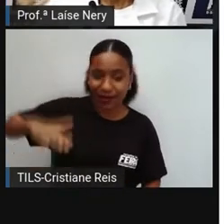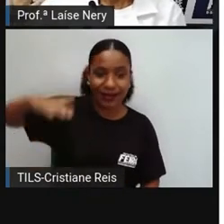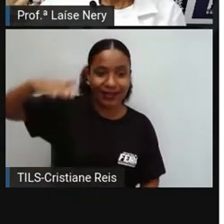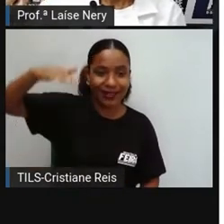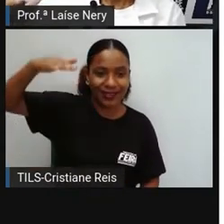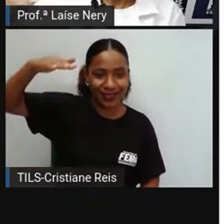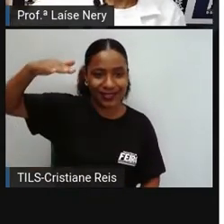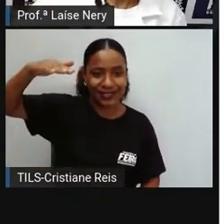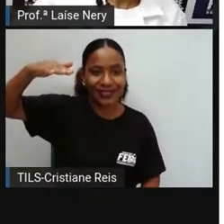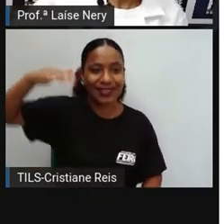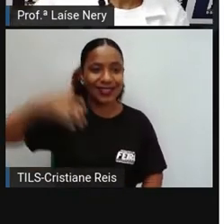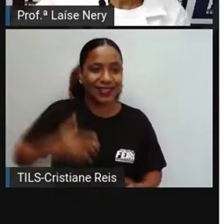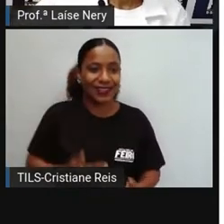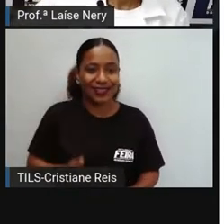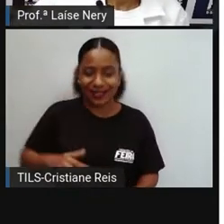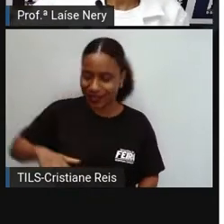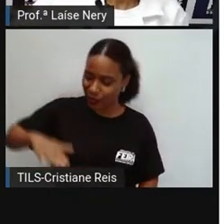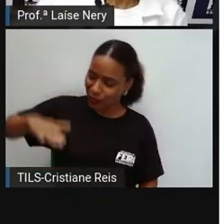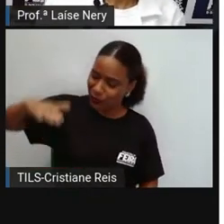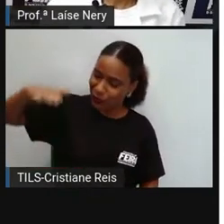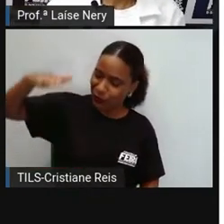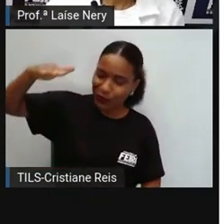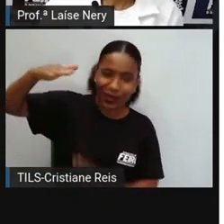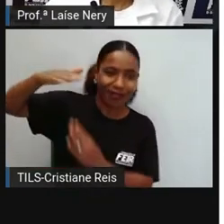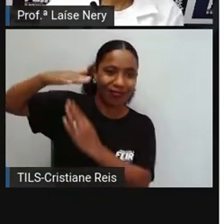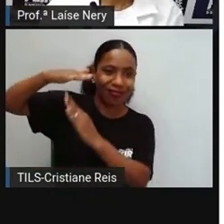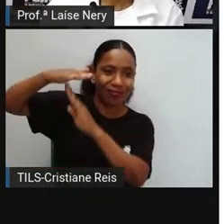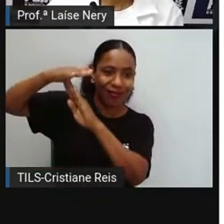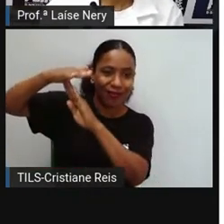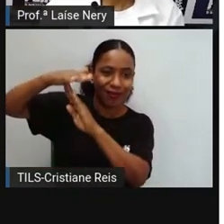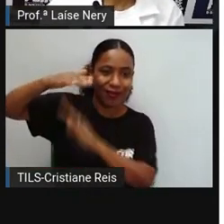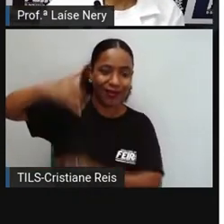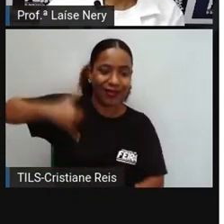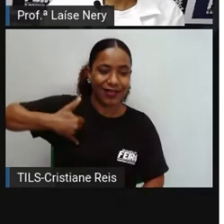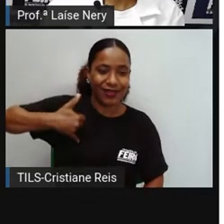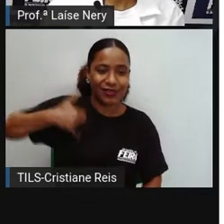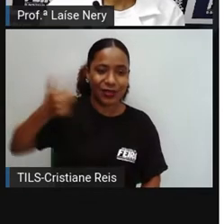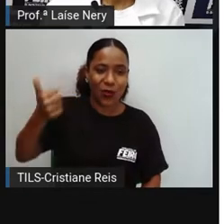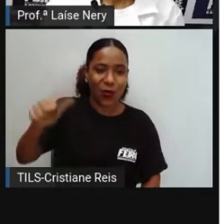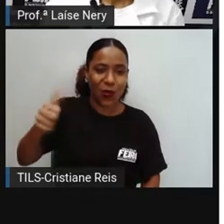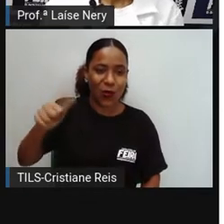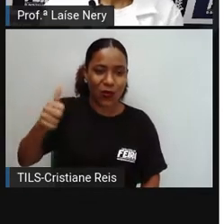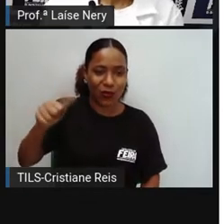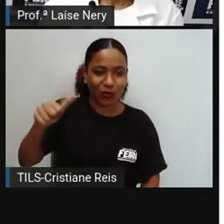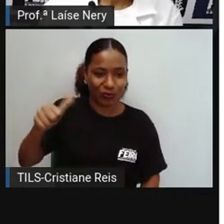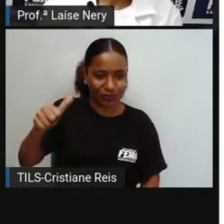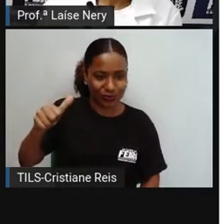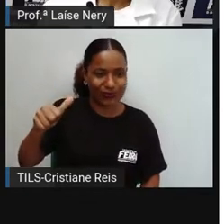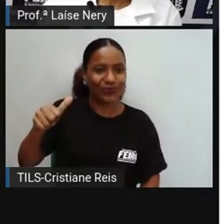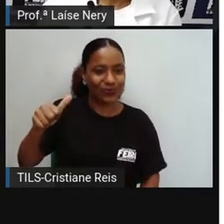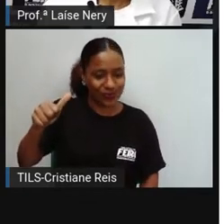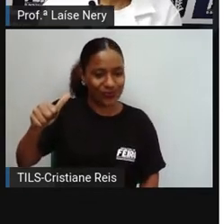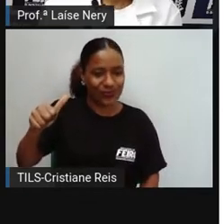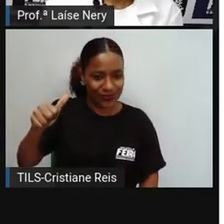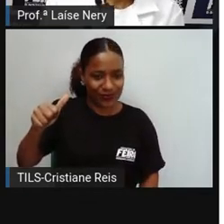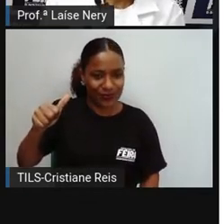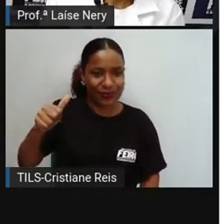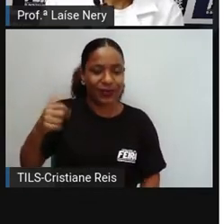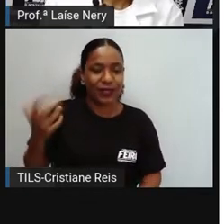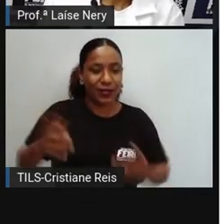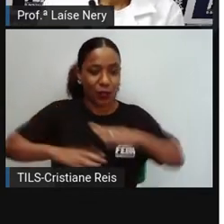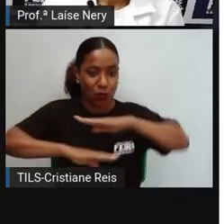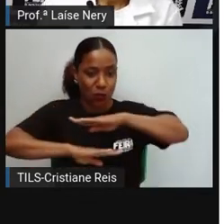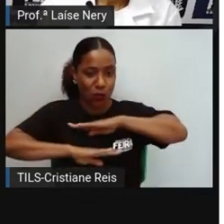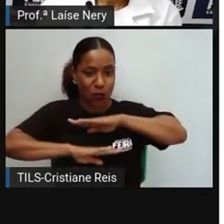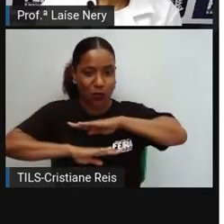Ainda se prolonga pela adolescência, mas a infância é o momento em que o corpo se desenvolve e